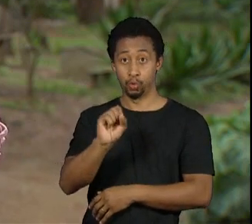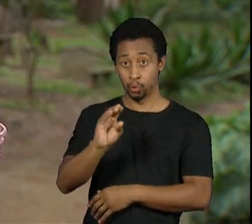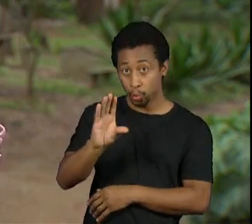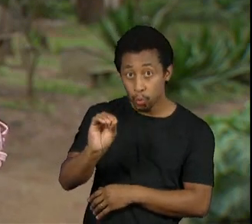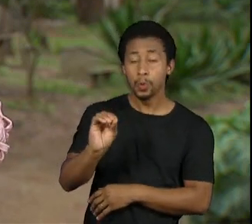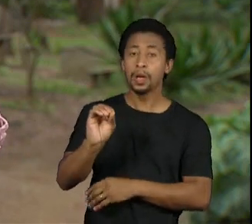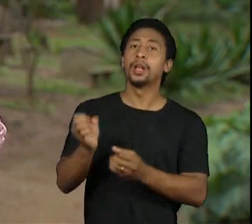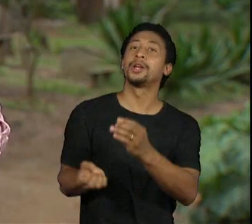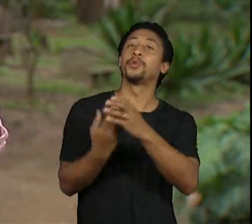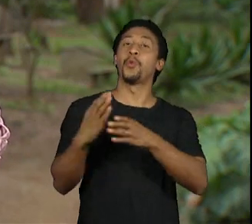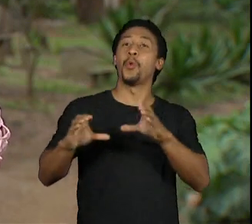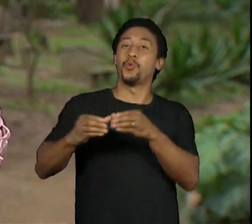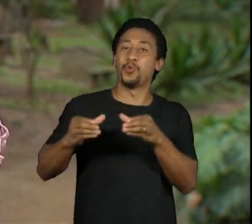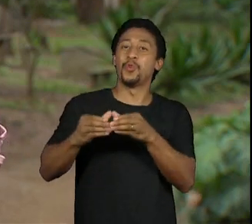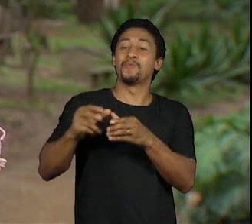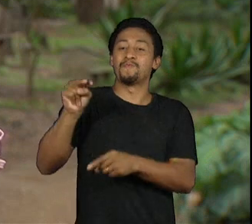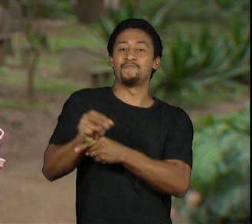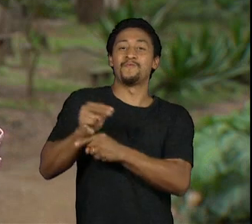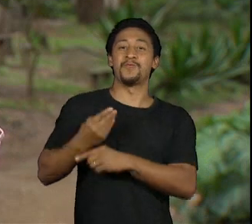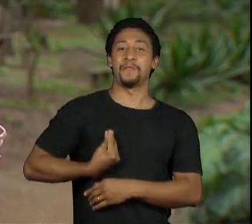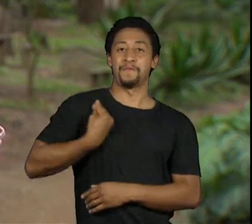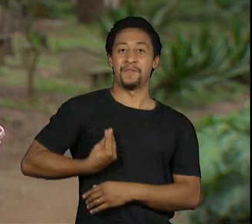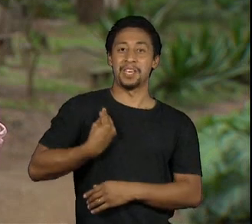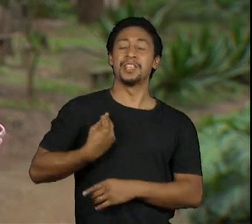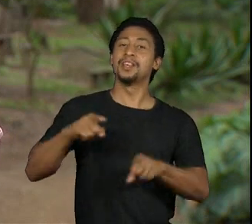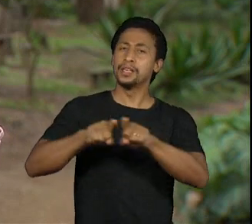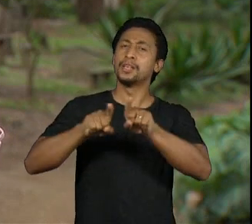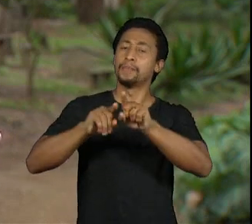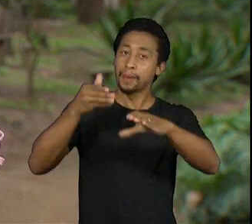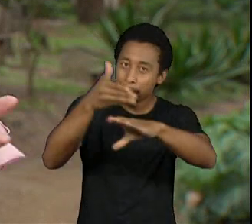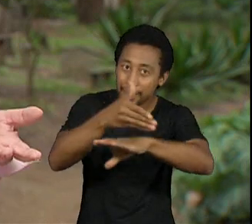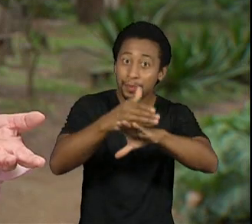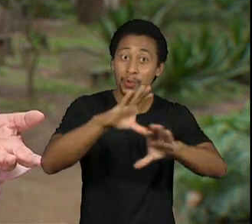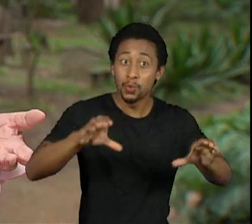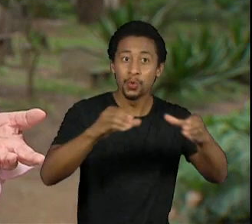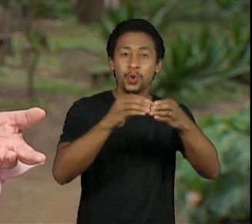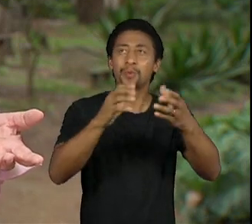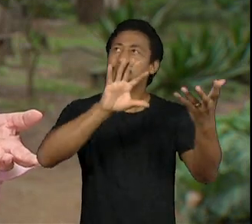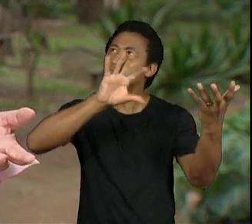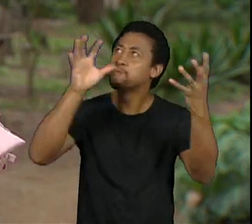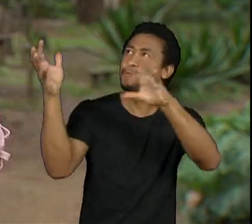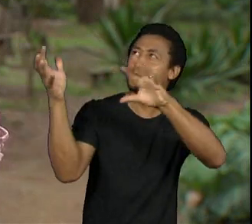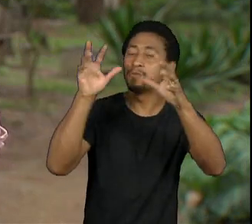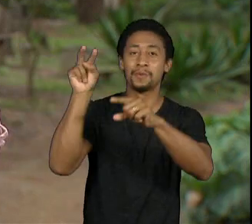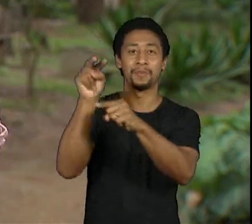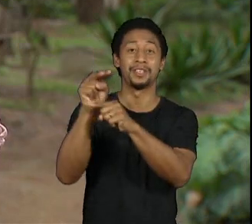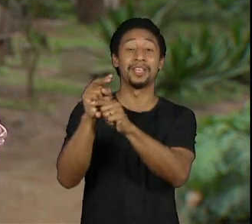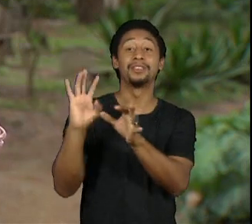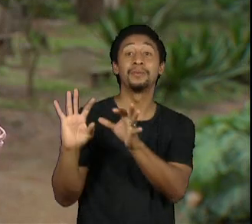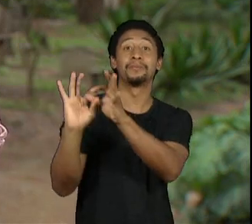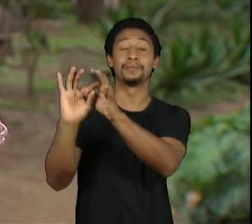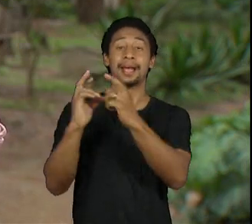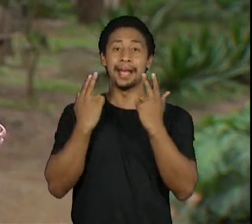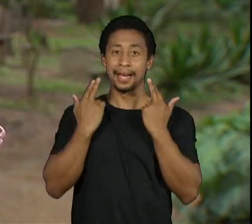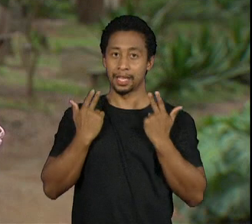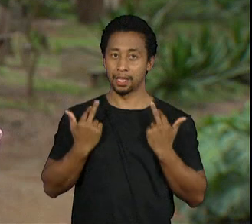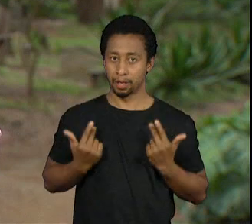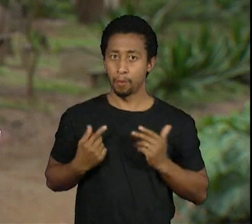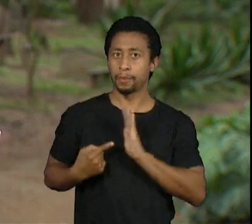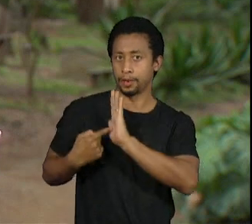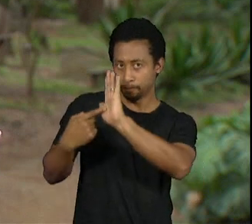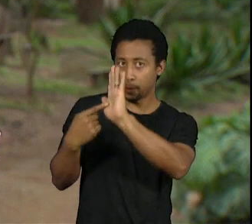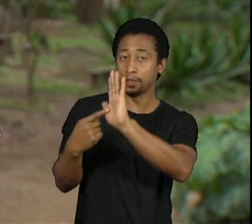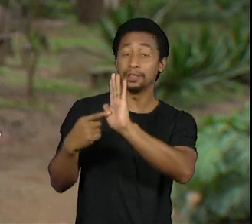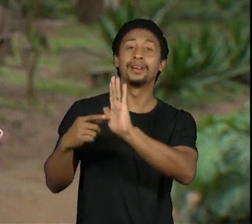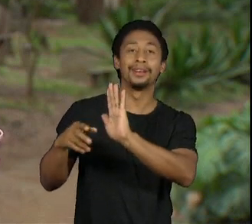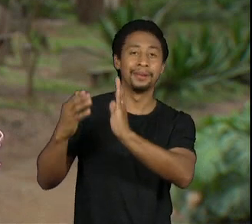Vida e integra o movimento pelo clima Fridays for Future, da jovem líder sueca Greta Thunberg. Ele chegou a ser